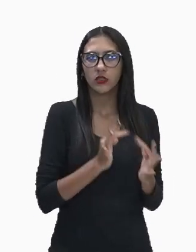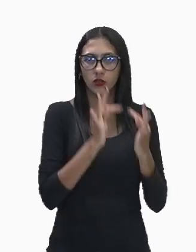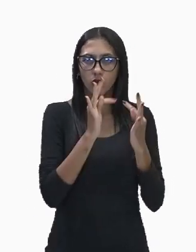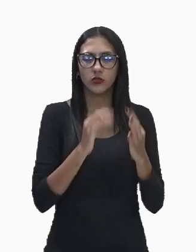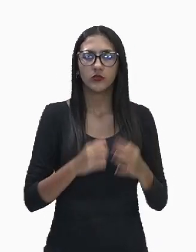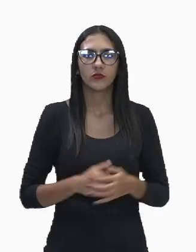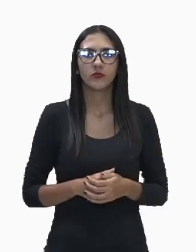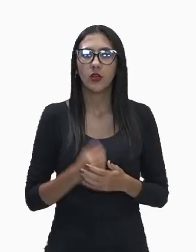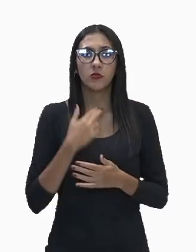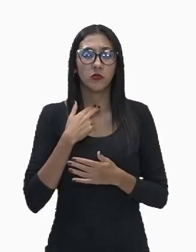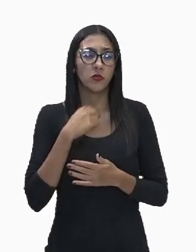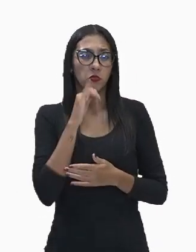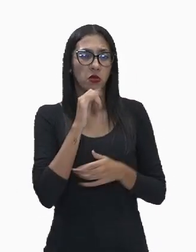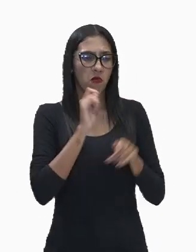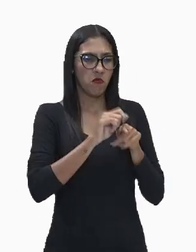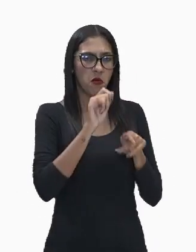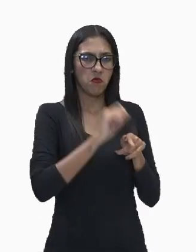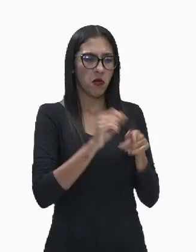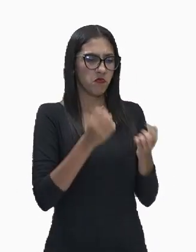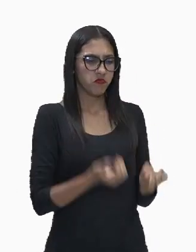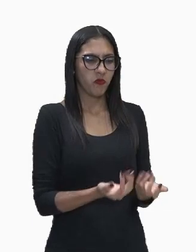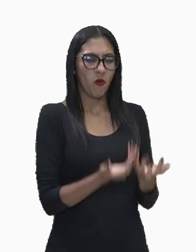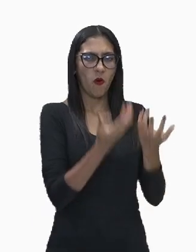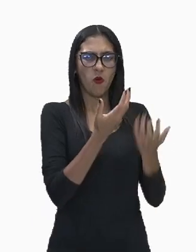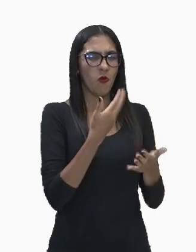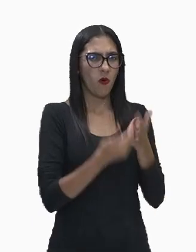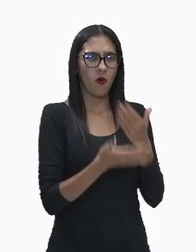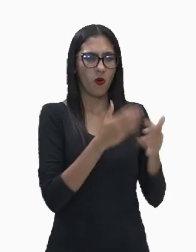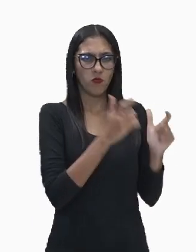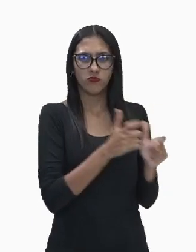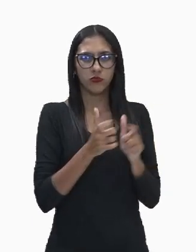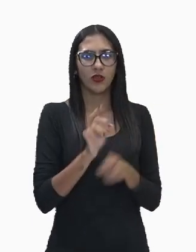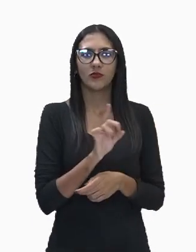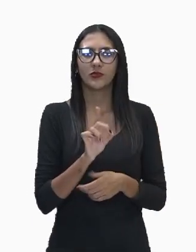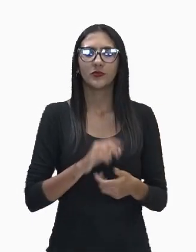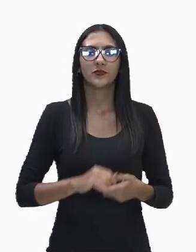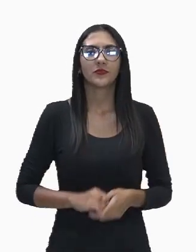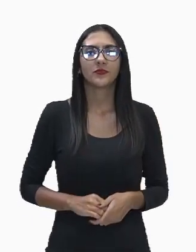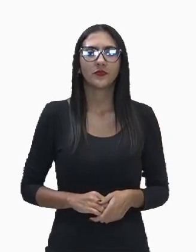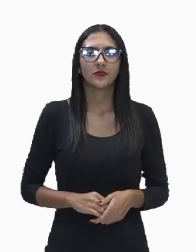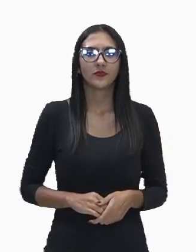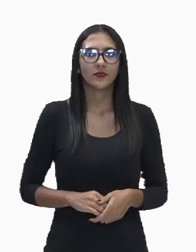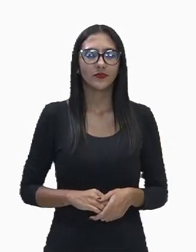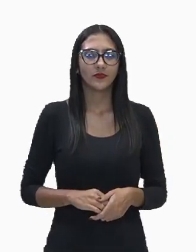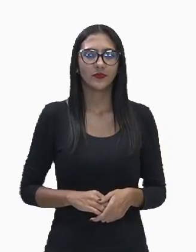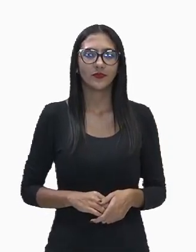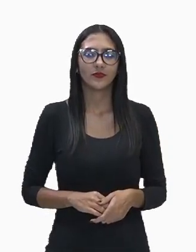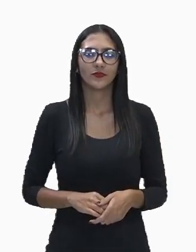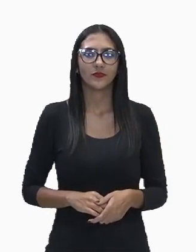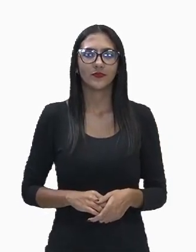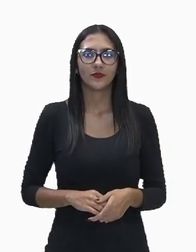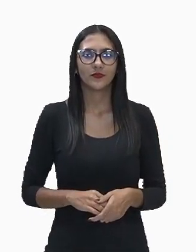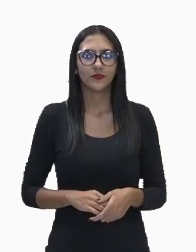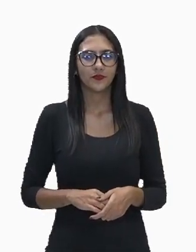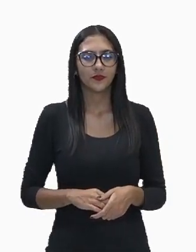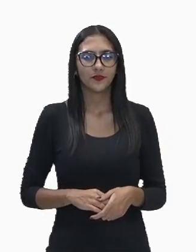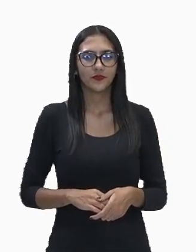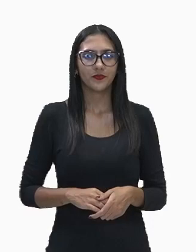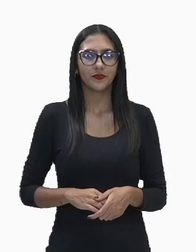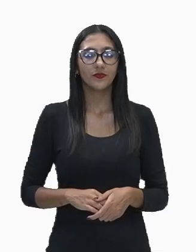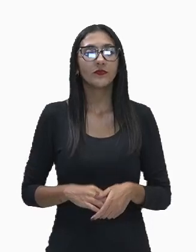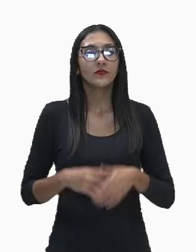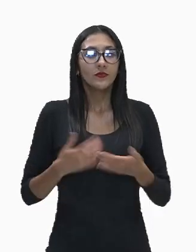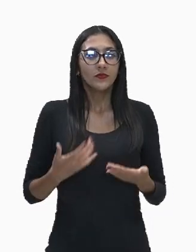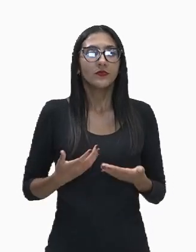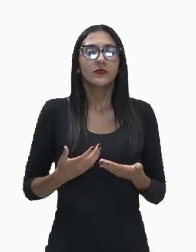a gente não pode tacar fogo no lixo em qualquer lugar então gente a gente vai observar